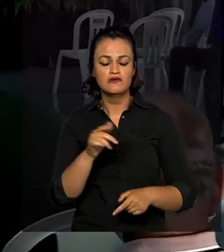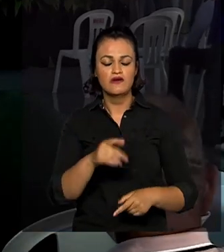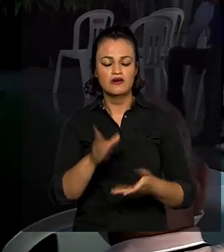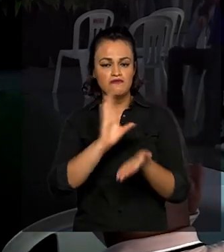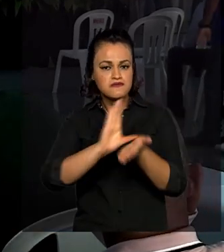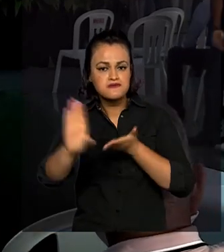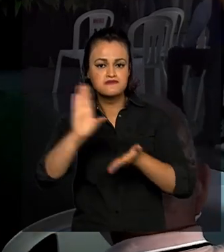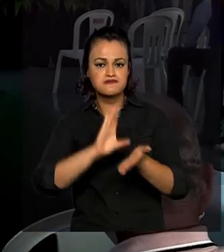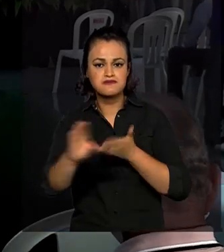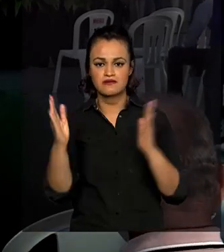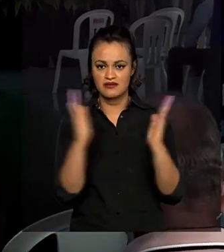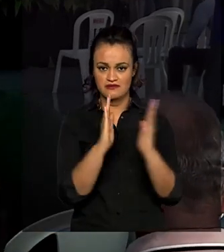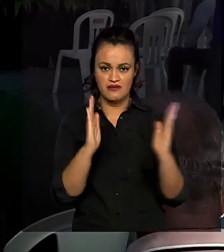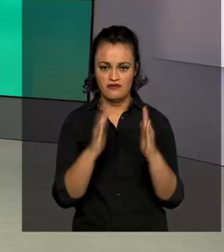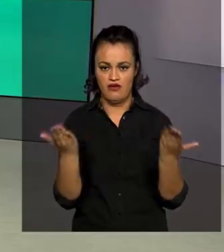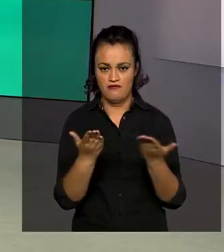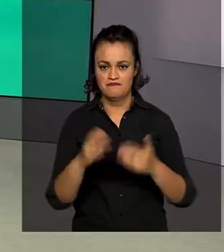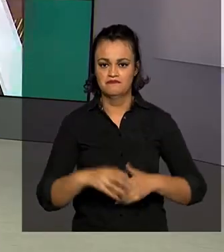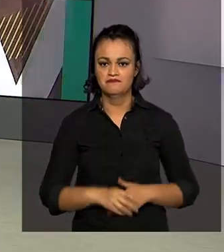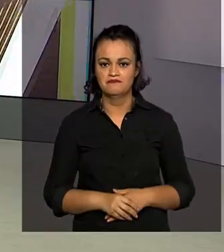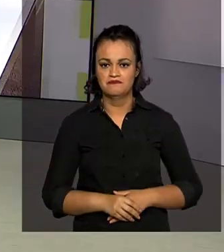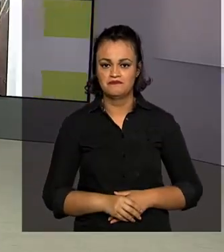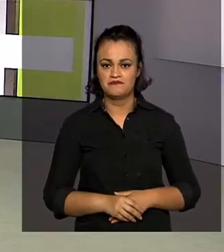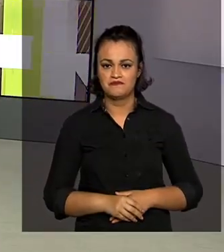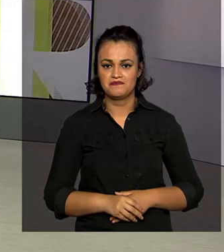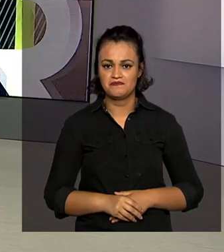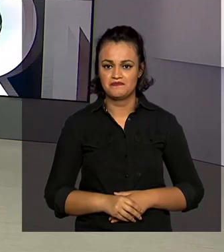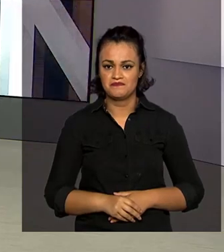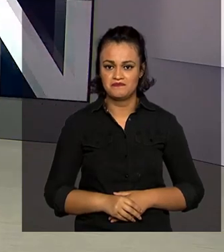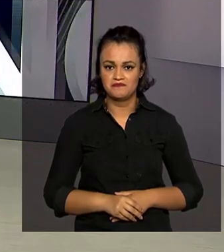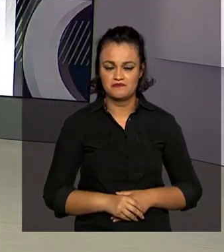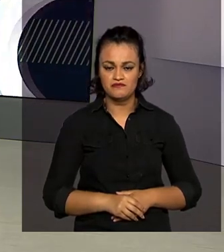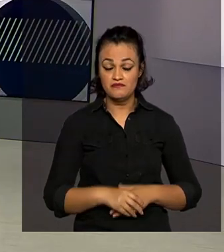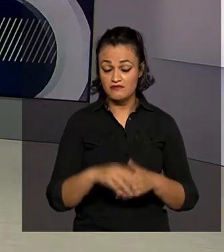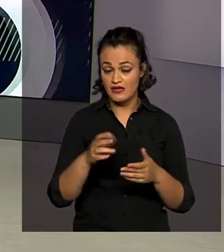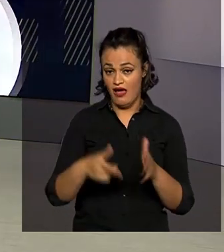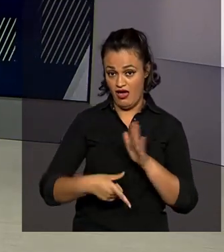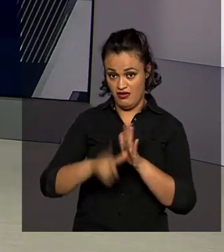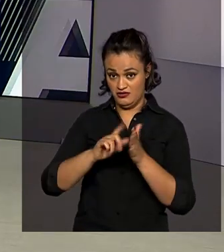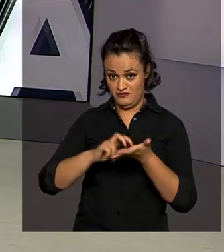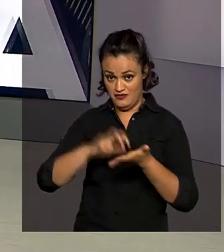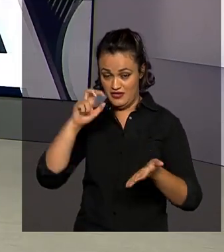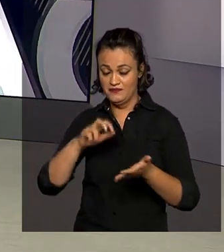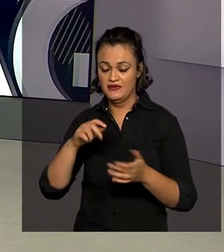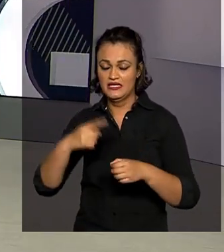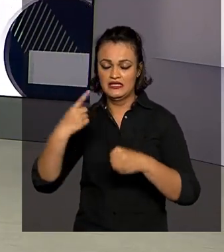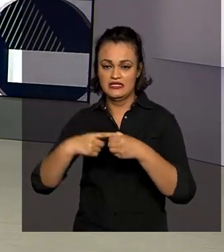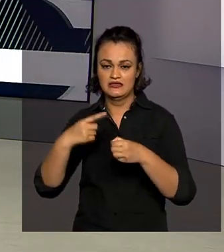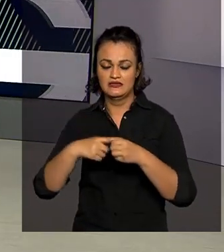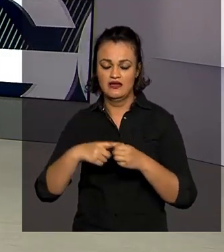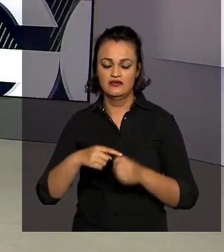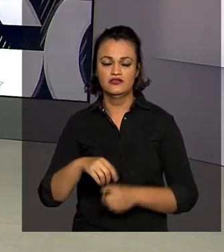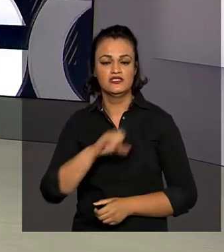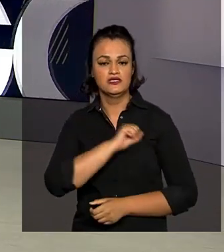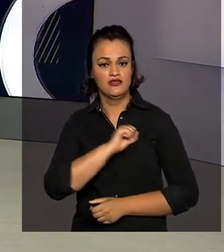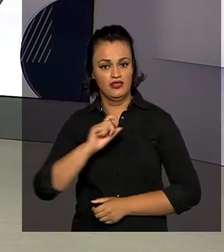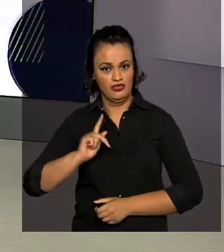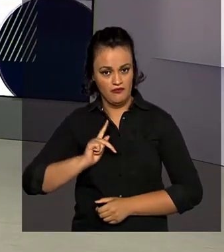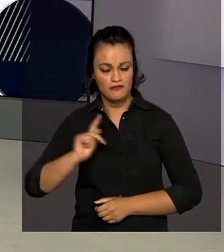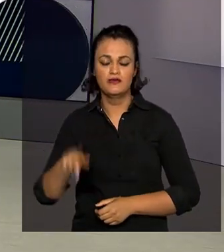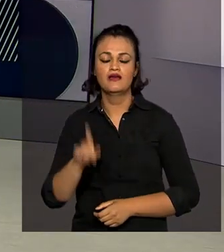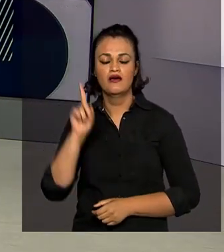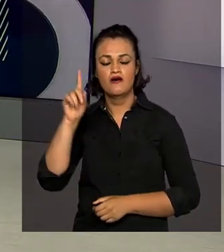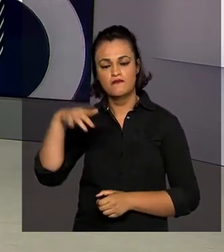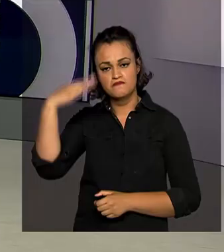neste ano de 2020. E mais cedo também, em Mato Grosso, na cidade de Sinop, o presidente Jair